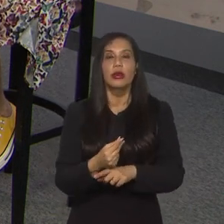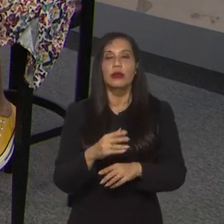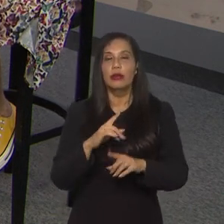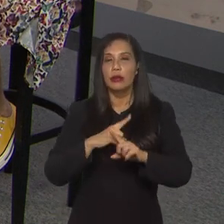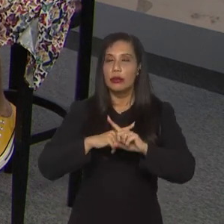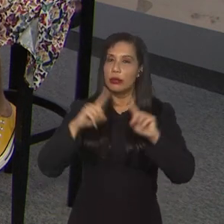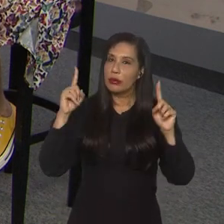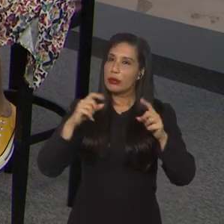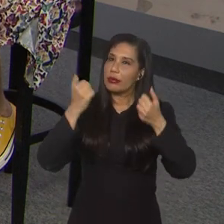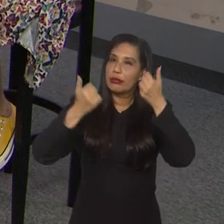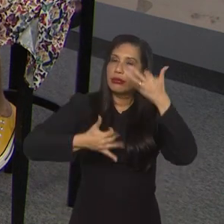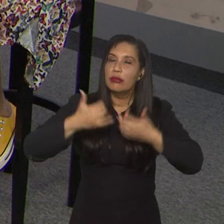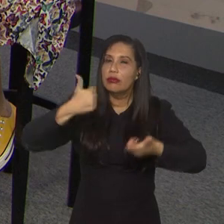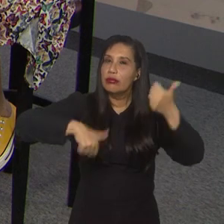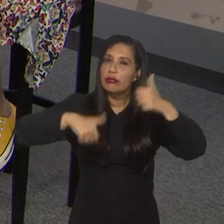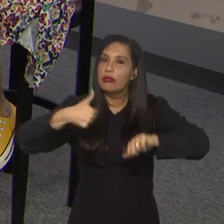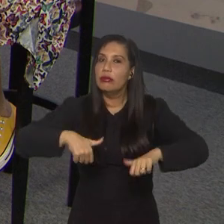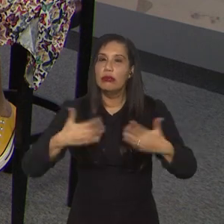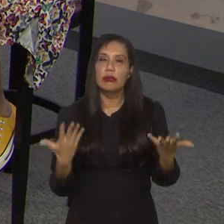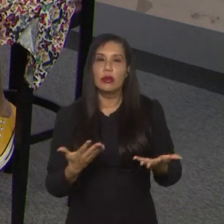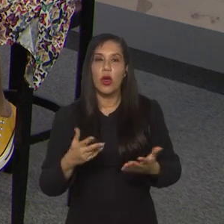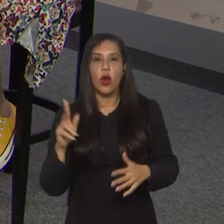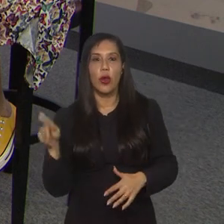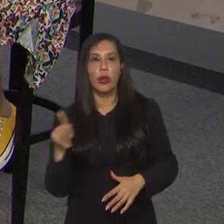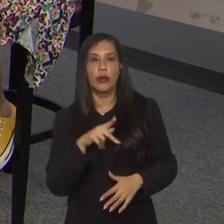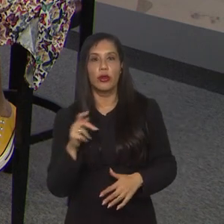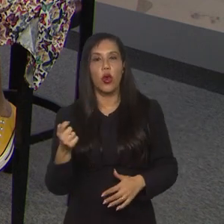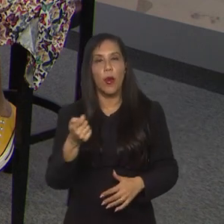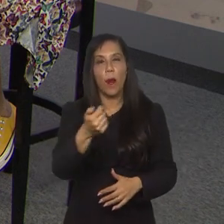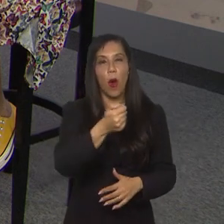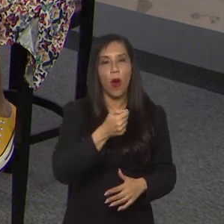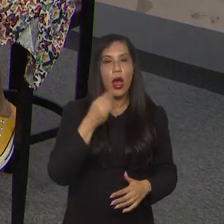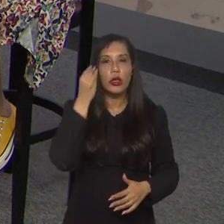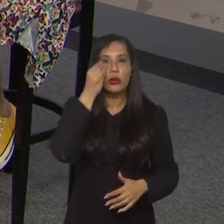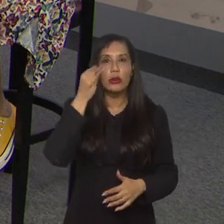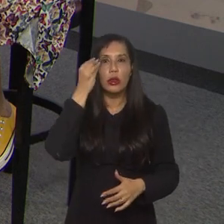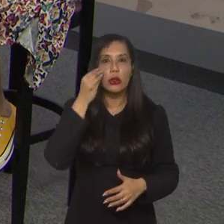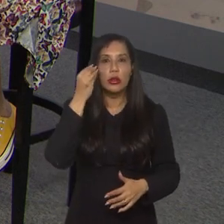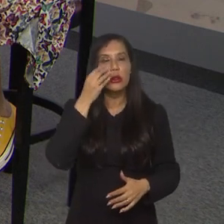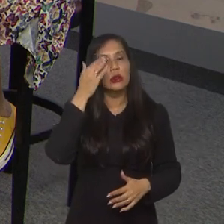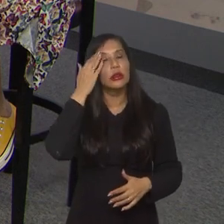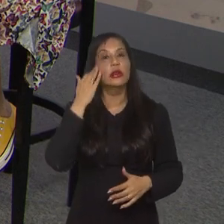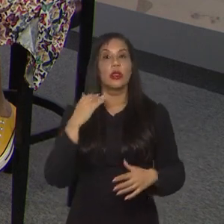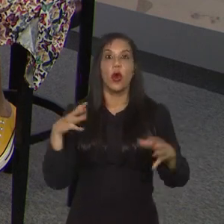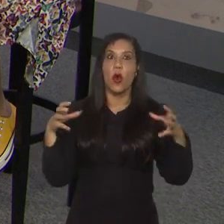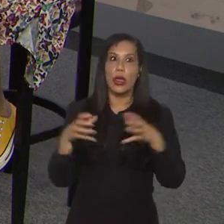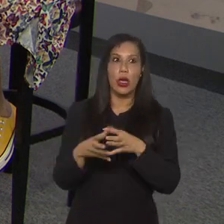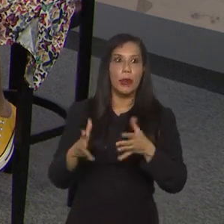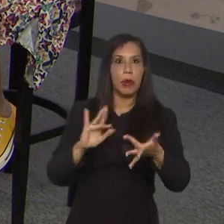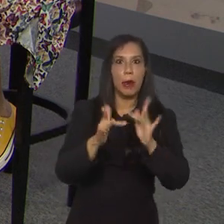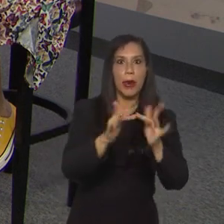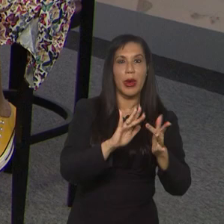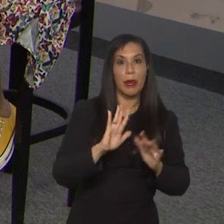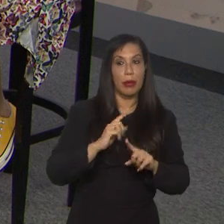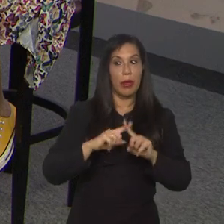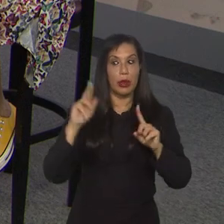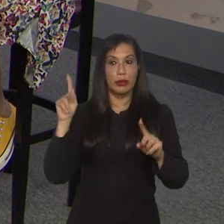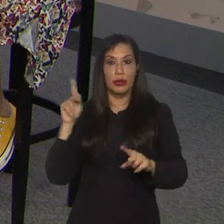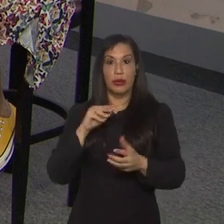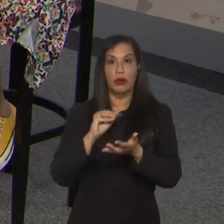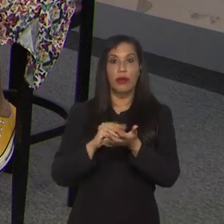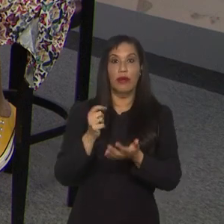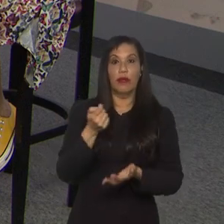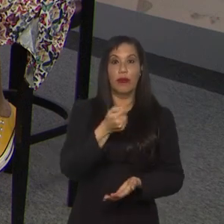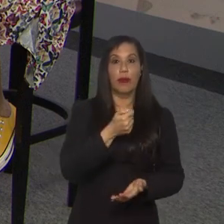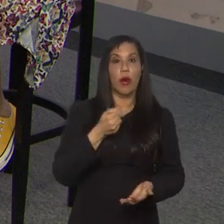como é que se avalia isso, né, o técnico com pouca experiência, com uma equipe muito entrosada, mas o técnico com pouca experiência com essa